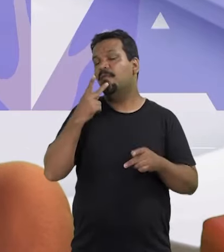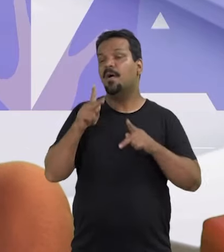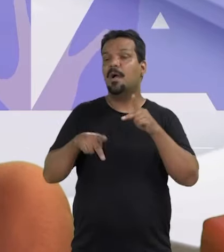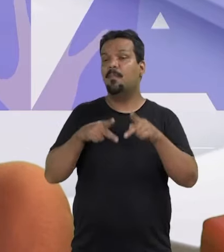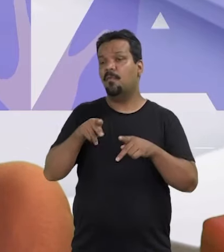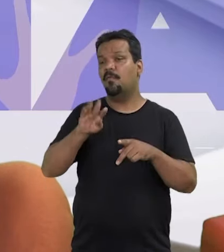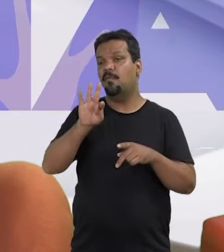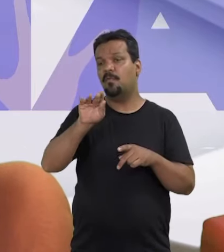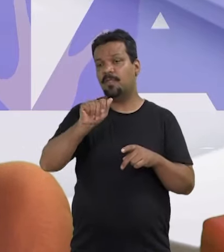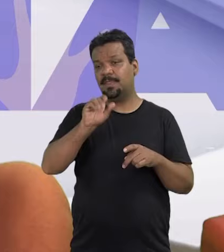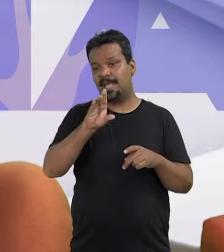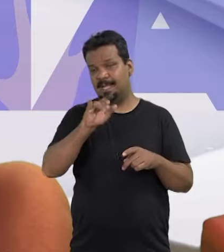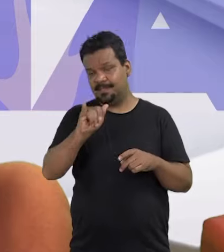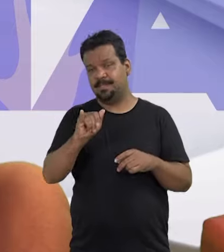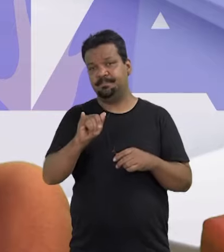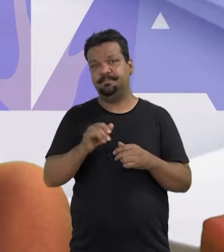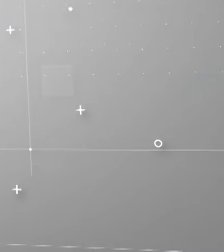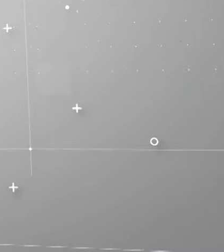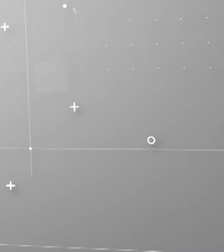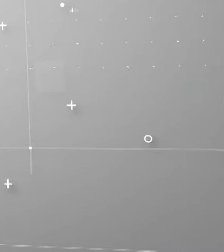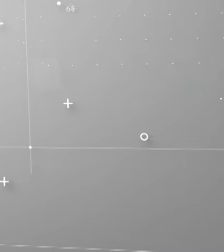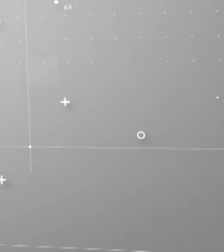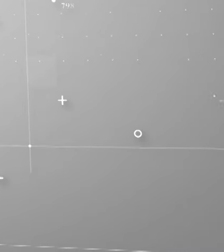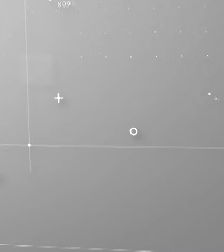quadro Fala, Povo, com Tarsis Xavier.